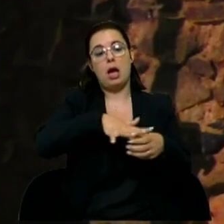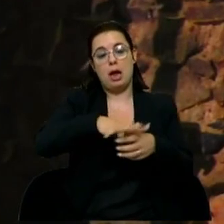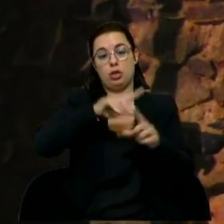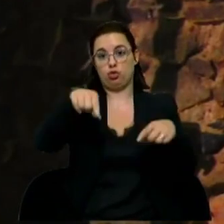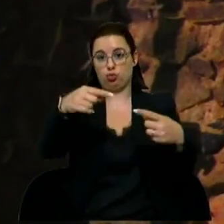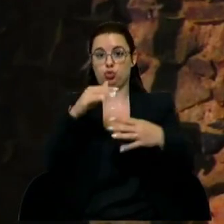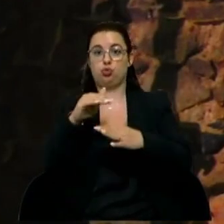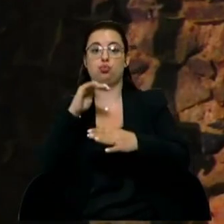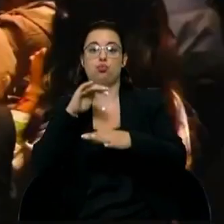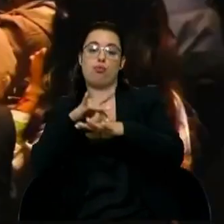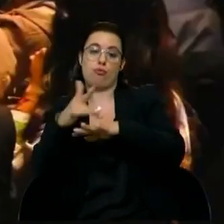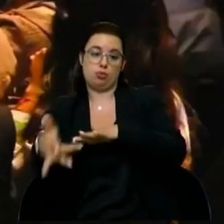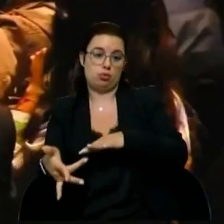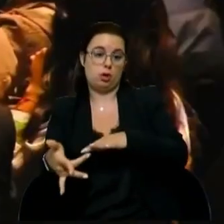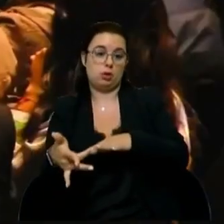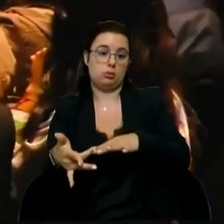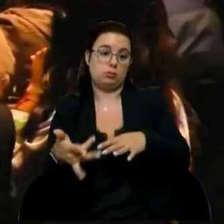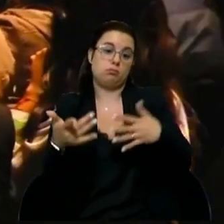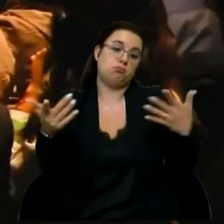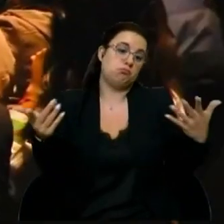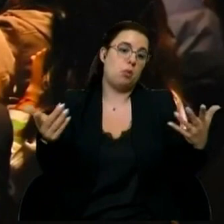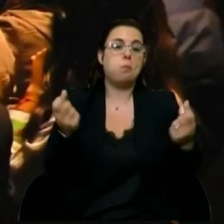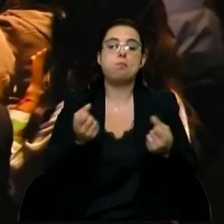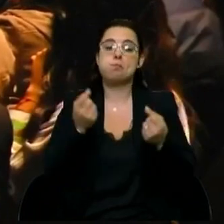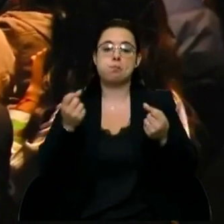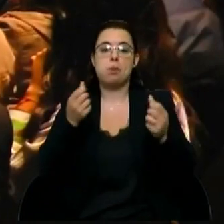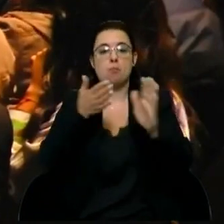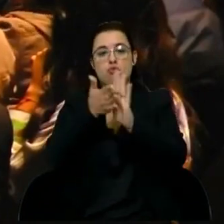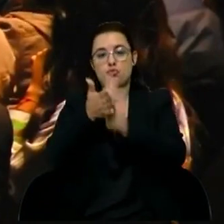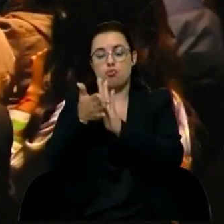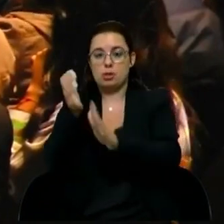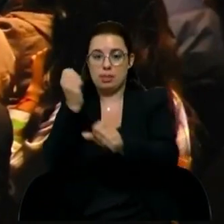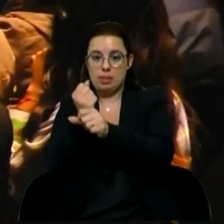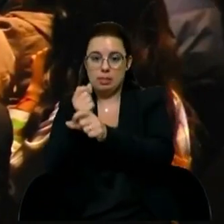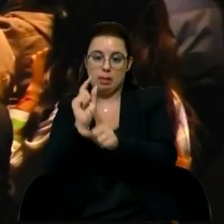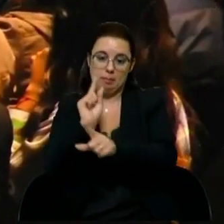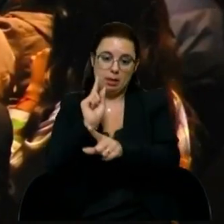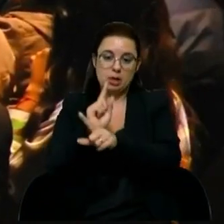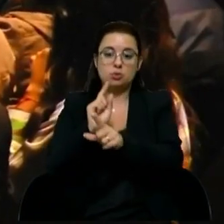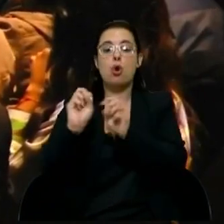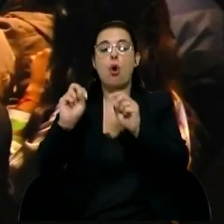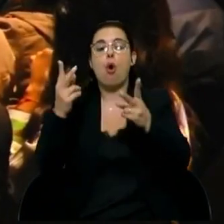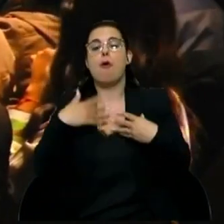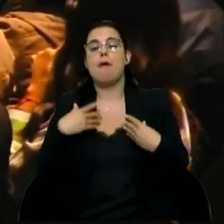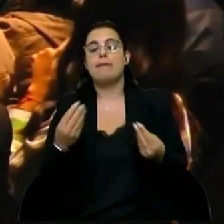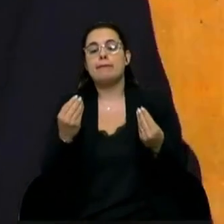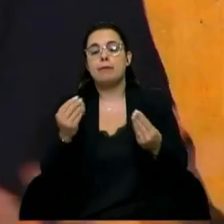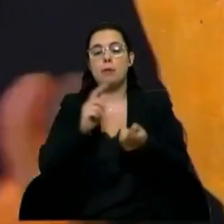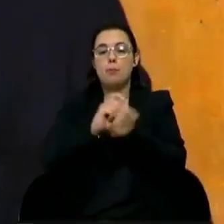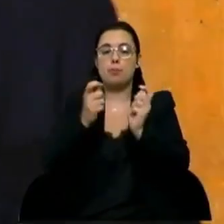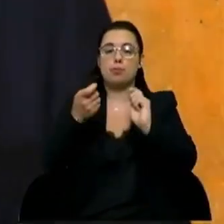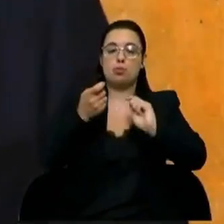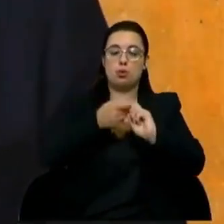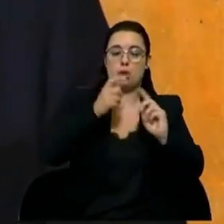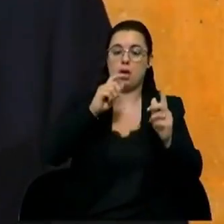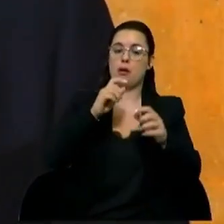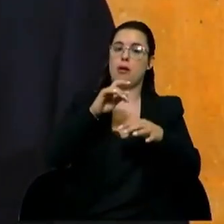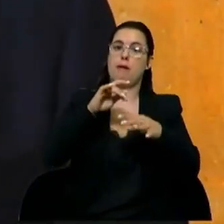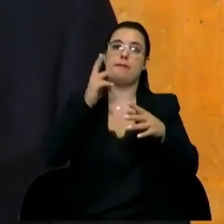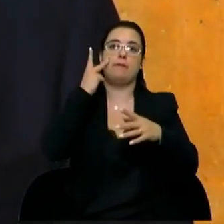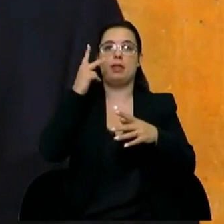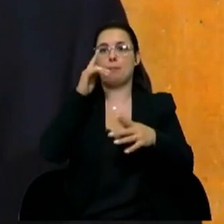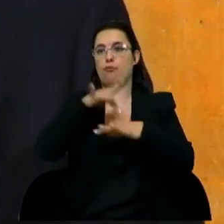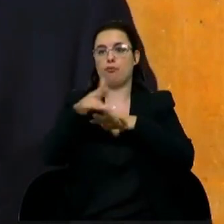profissionais, que porventura não encontram a mesma empregabilidade, ou que têm esta desejabilidade de mudarem a sua trajetória de vida